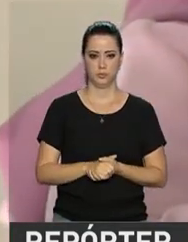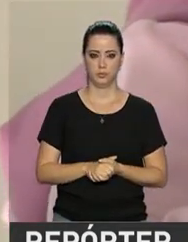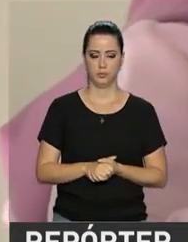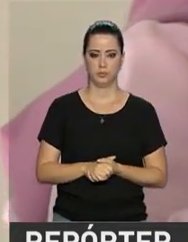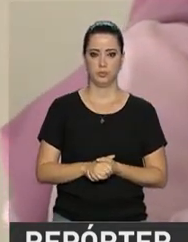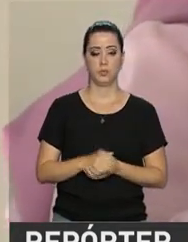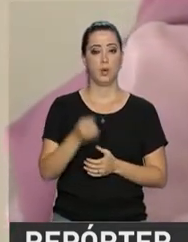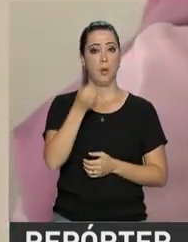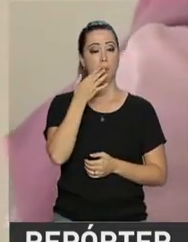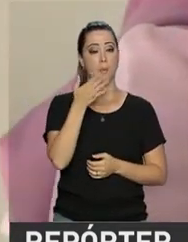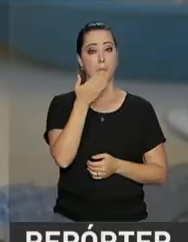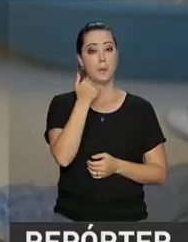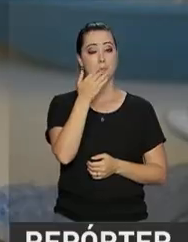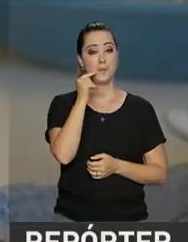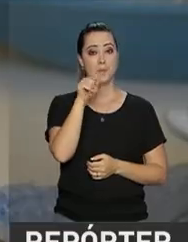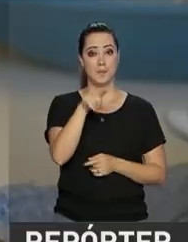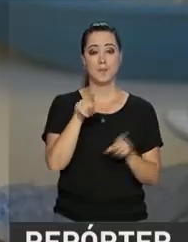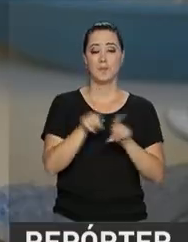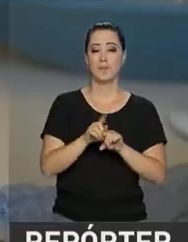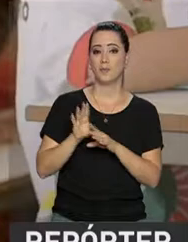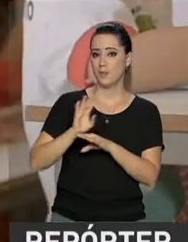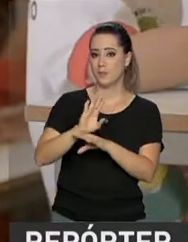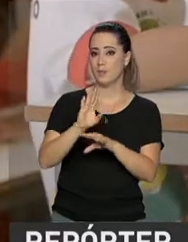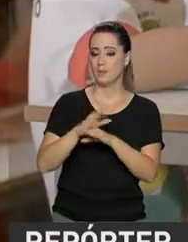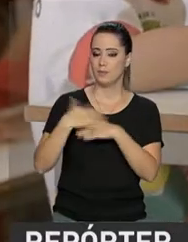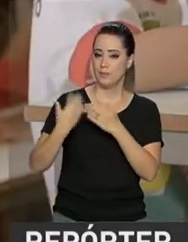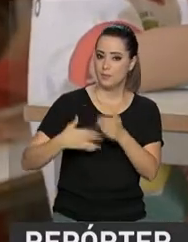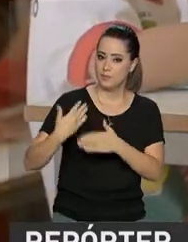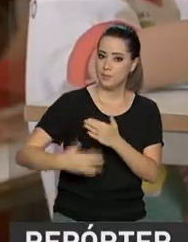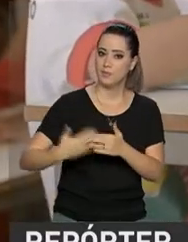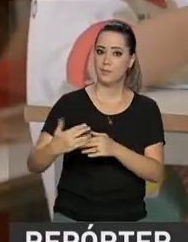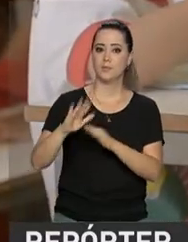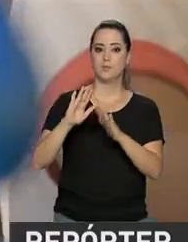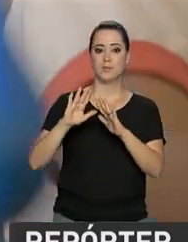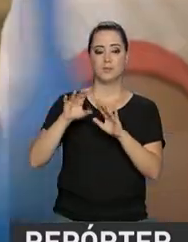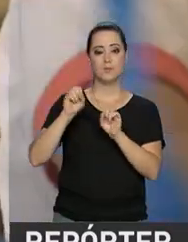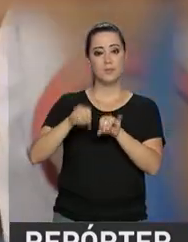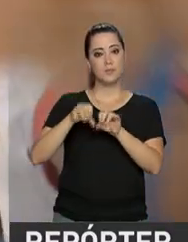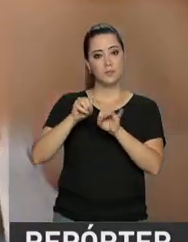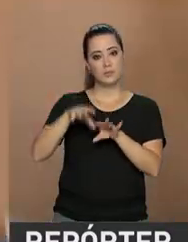Uma boa alimentação como aliada no desenvolvimento escolar.